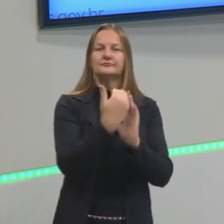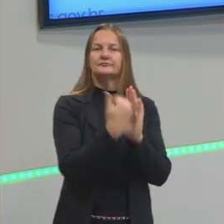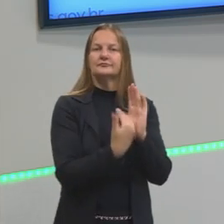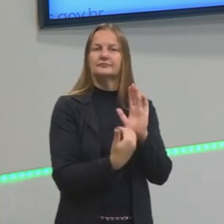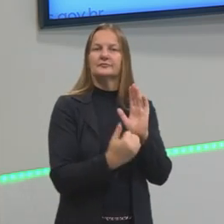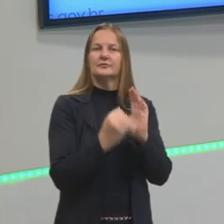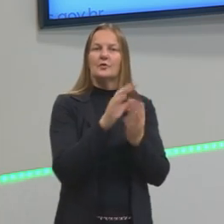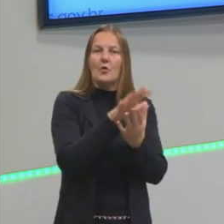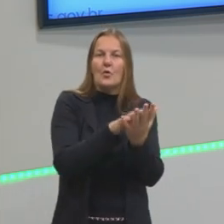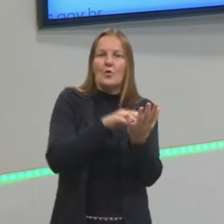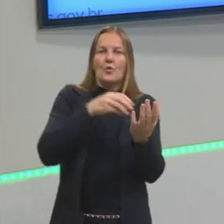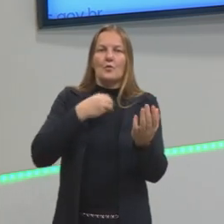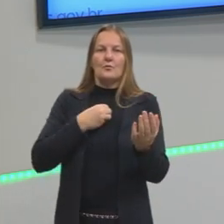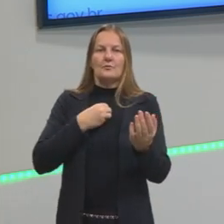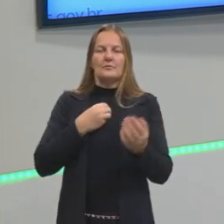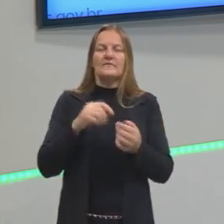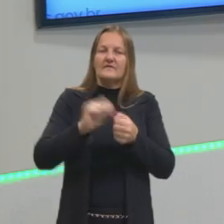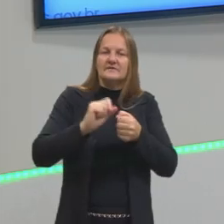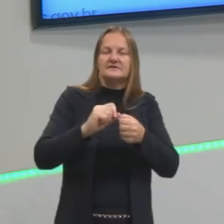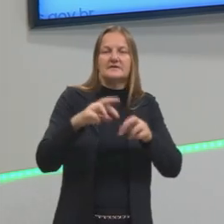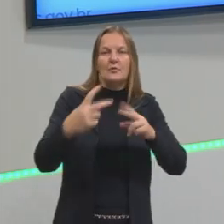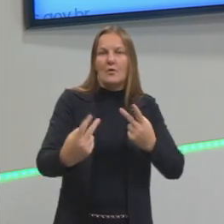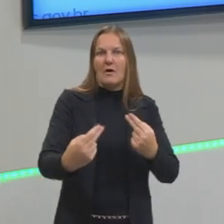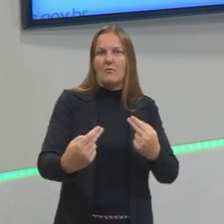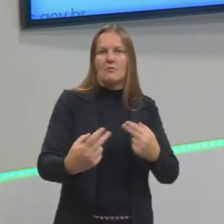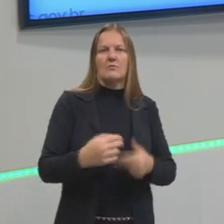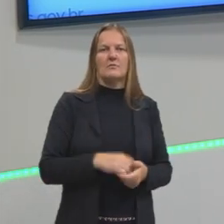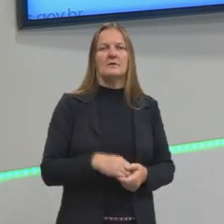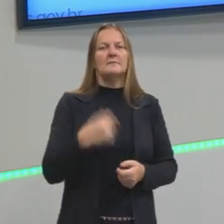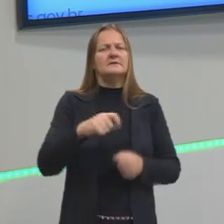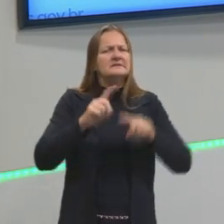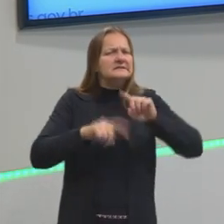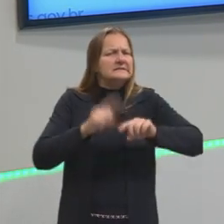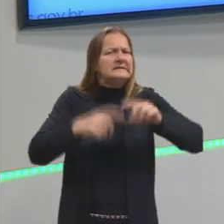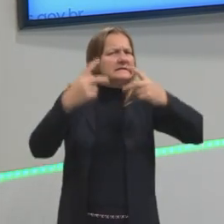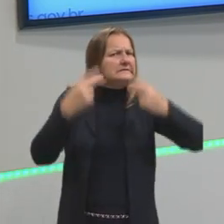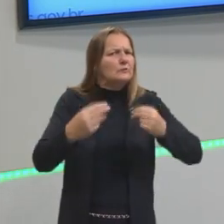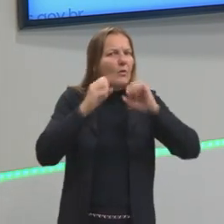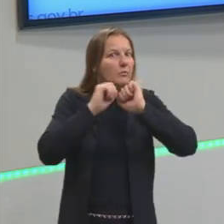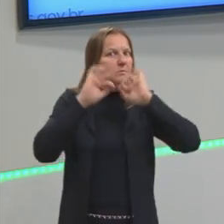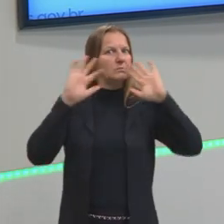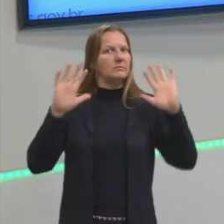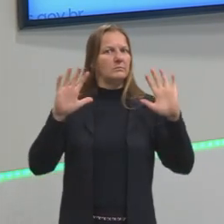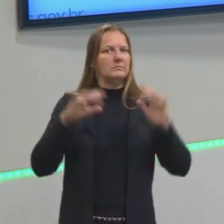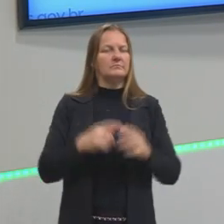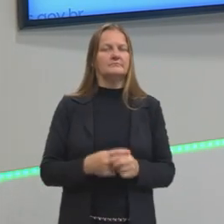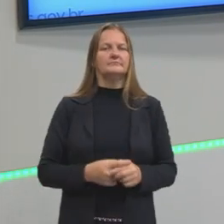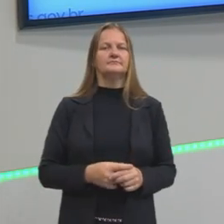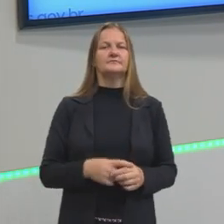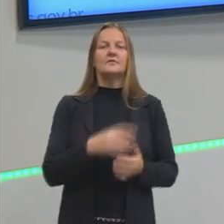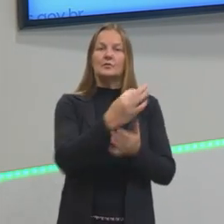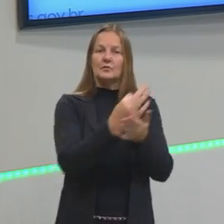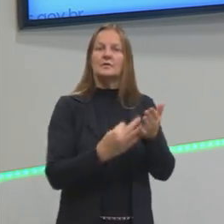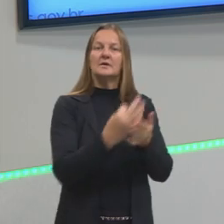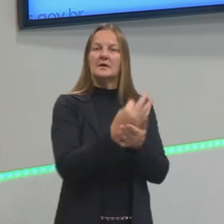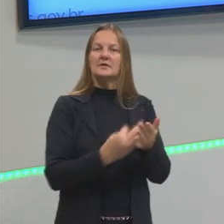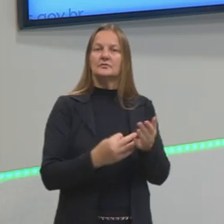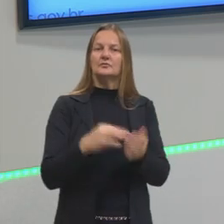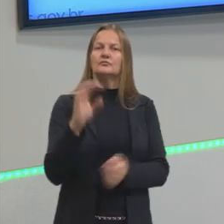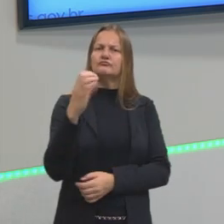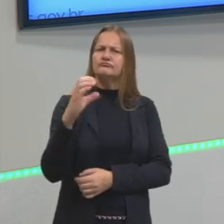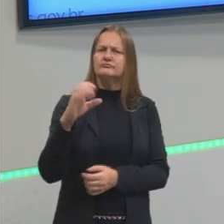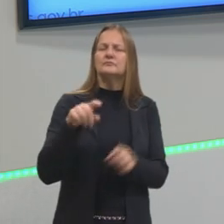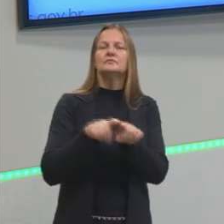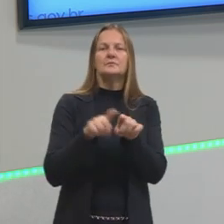exemplo, um determinado objeto, ele precisa ser claro. No caso de um texto científico, a gente já